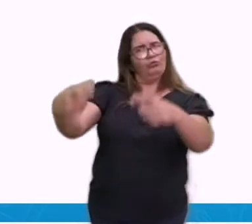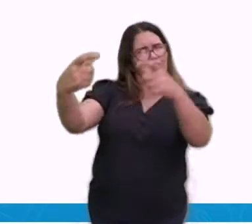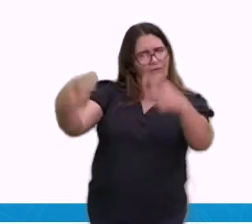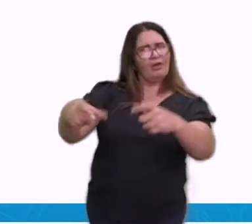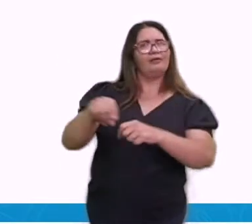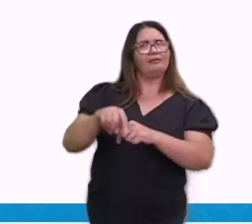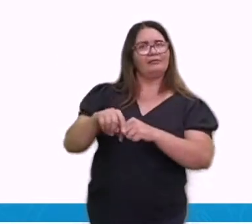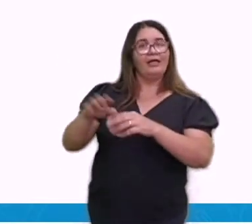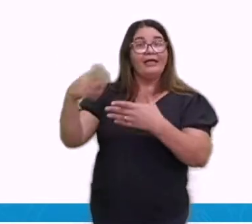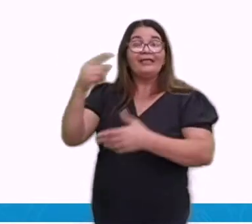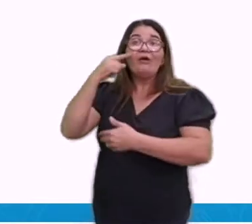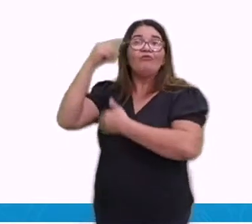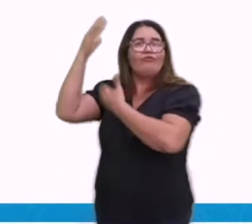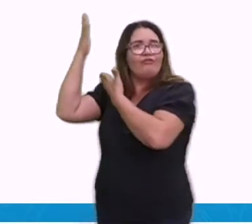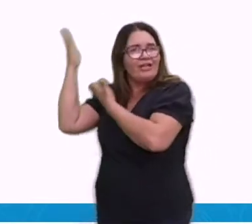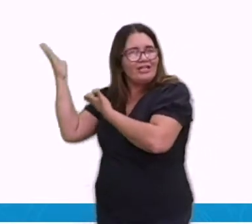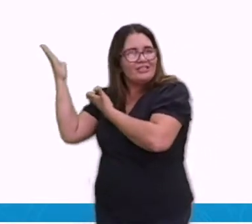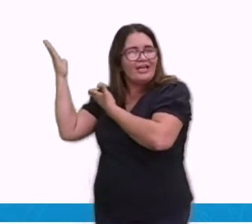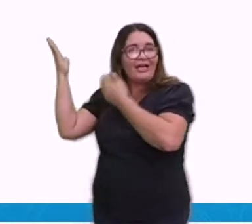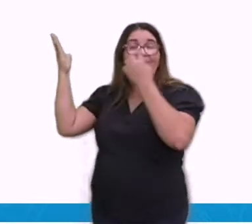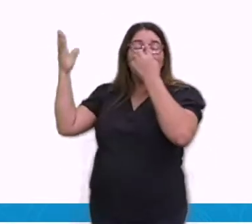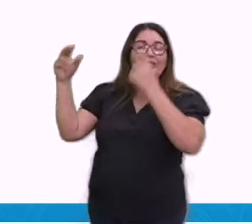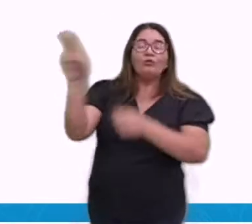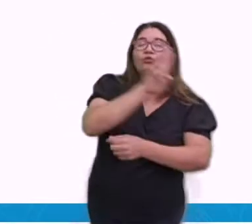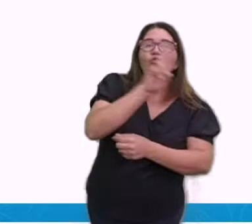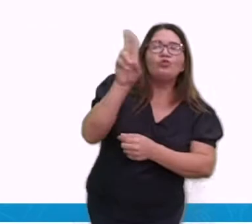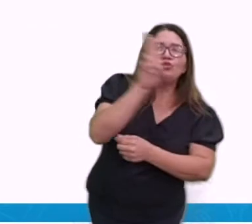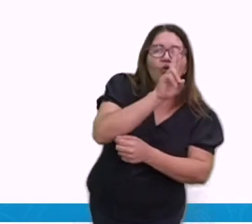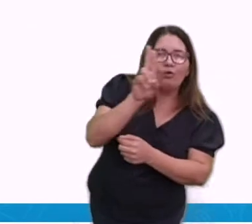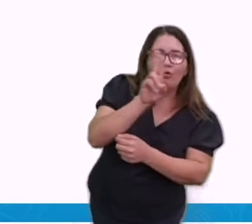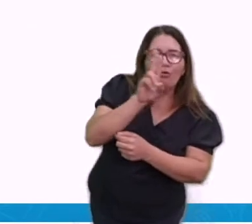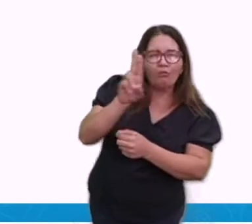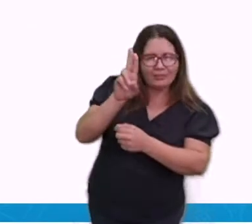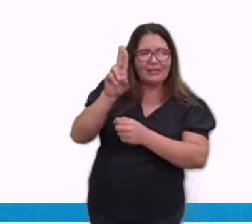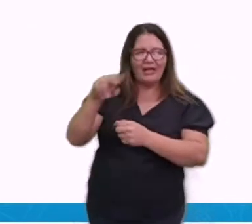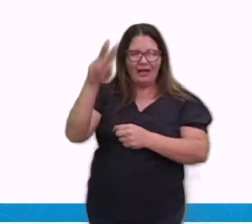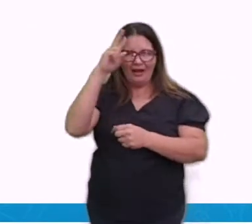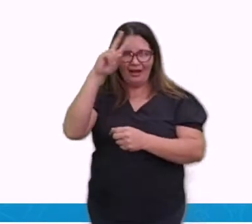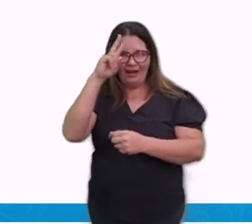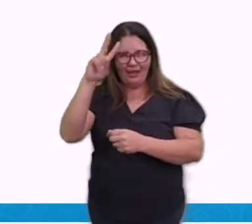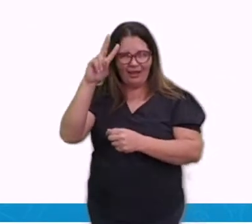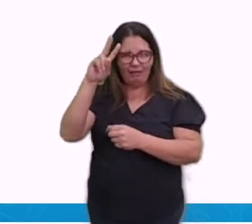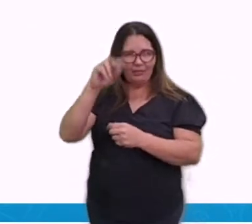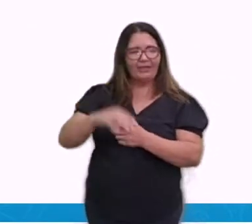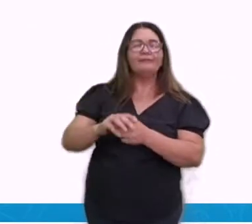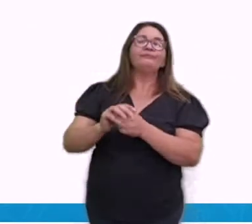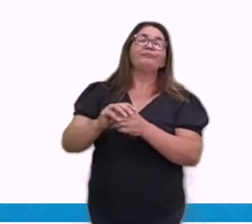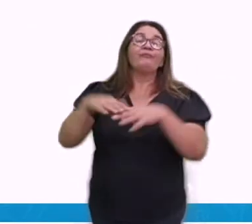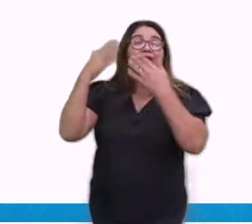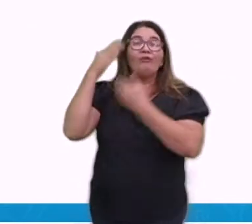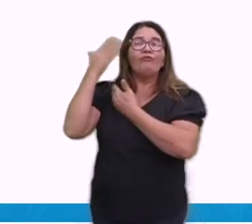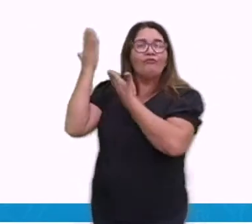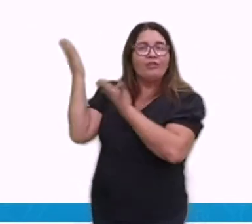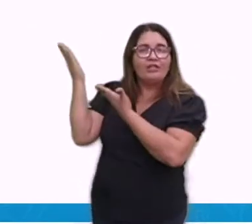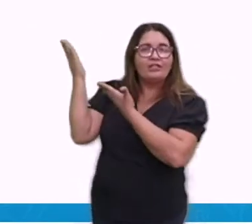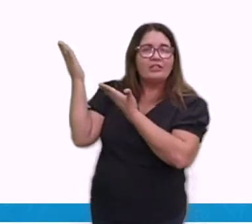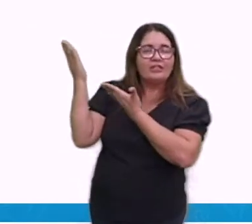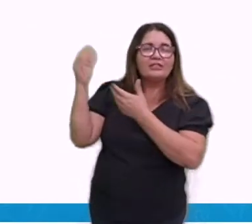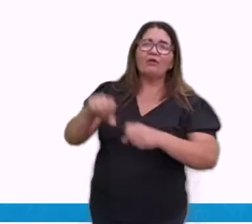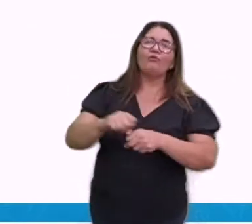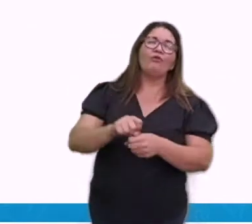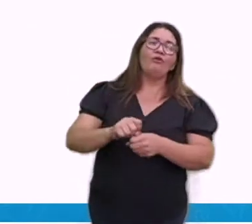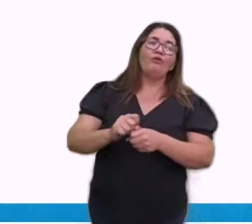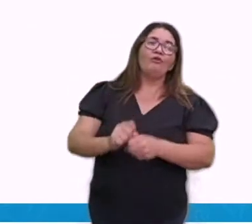o clima equatorial, são nomes diferentes, eu falei com vocês, podem ficar tranquilos. É importante que enquanto eu